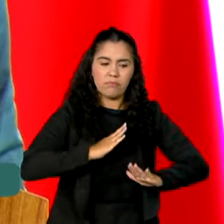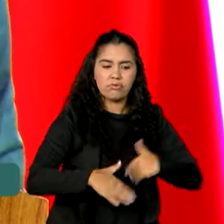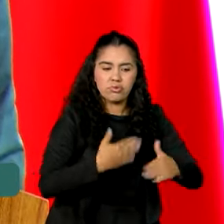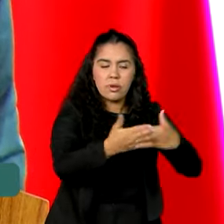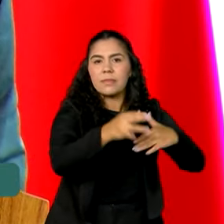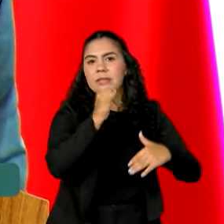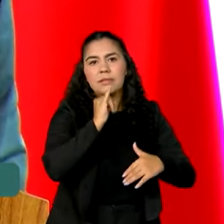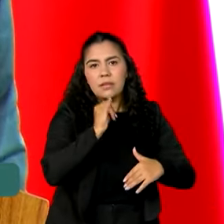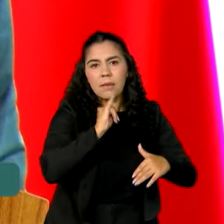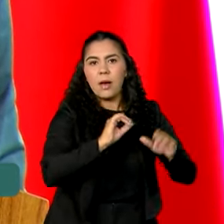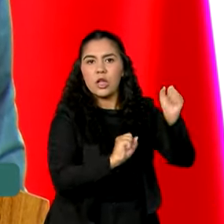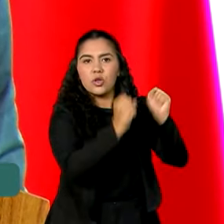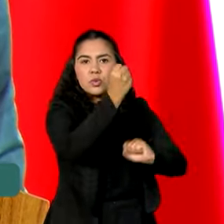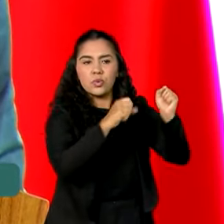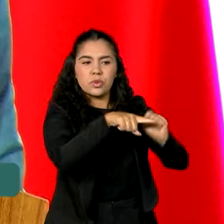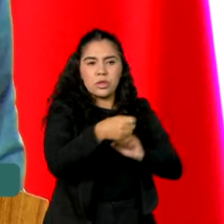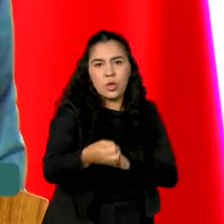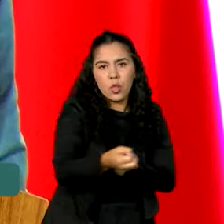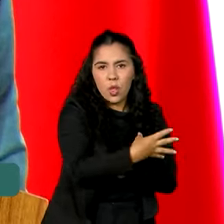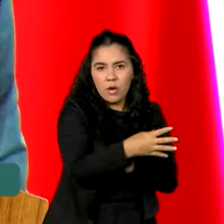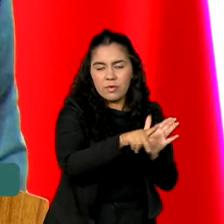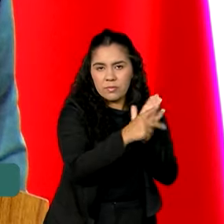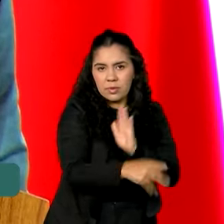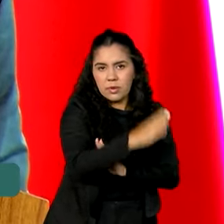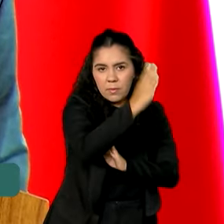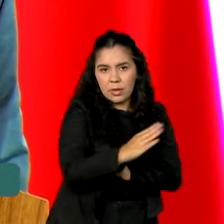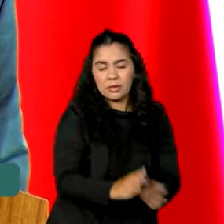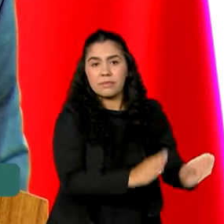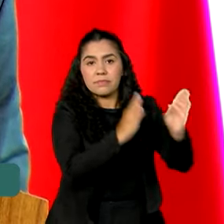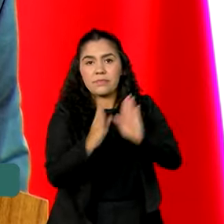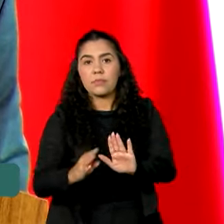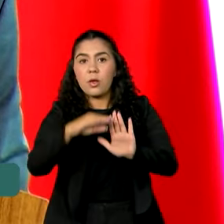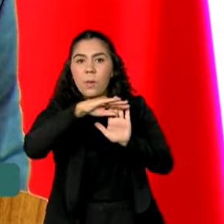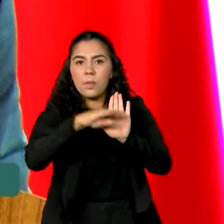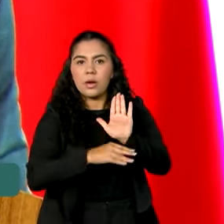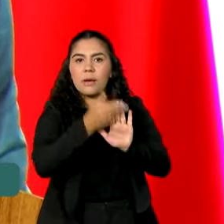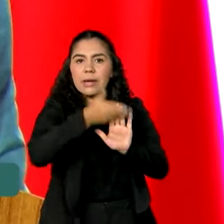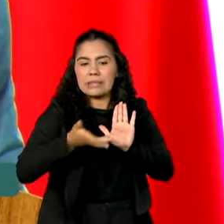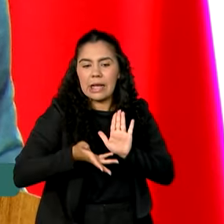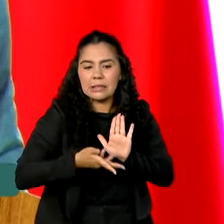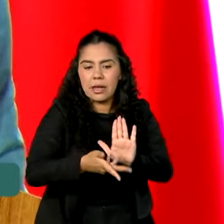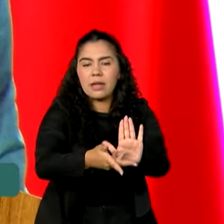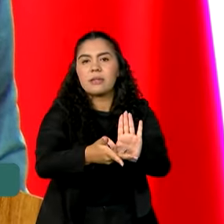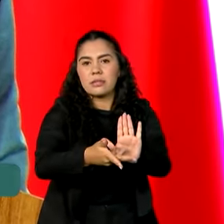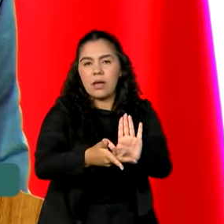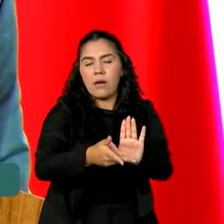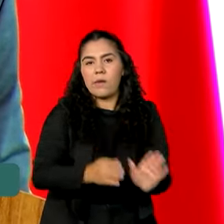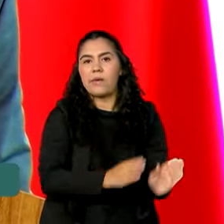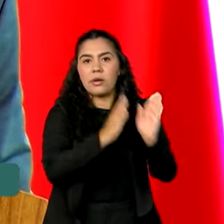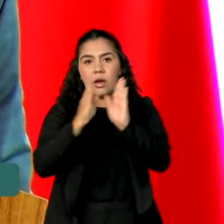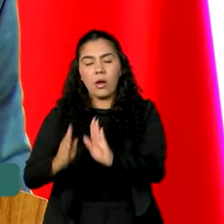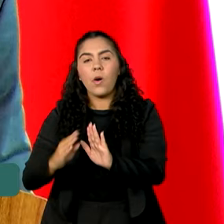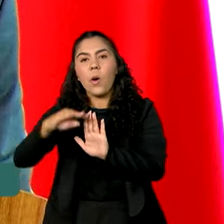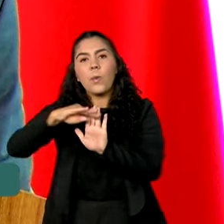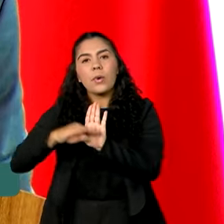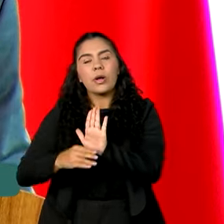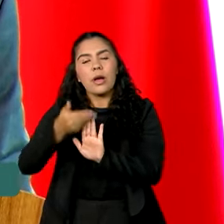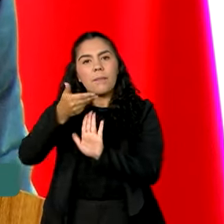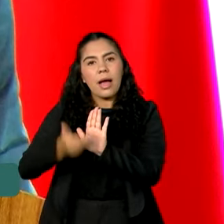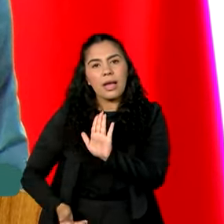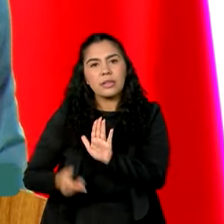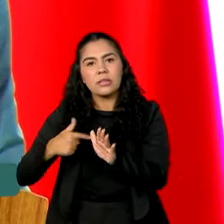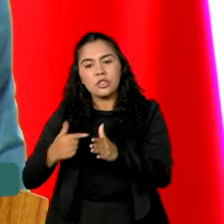nova indústria Brasil, o programa de aceleração do crescimento, o programa Rota da integração sul-americana